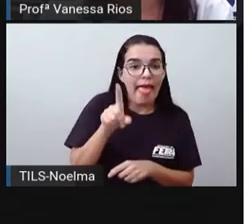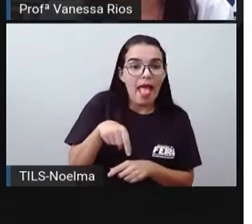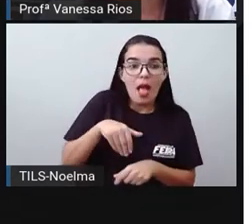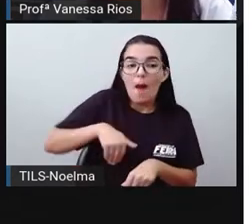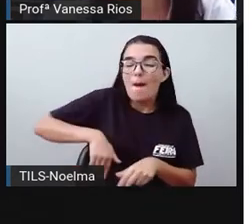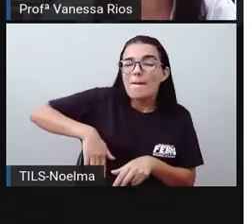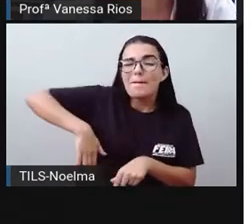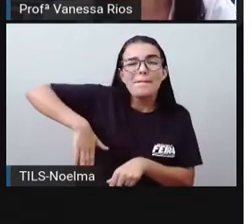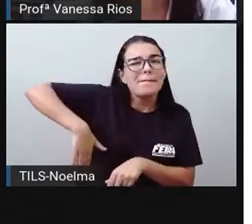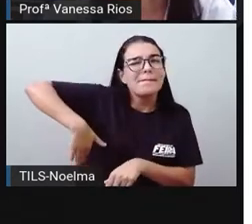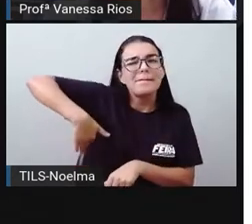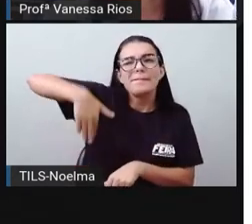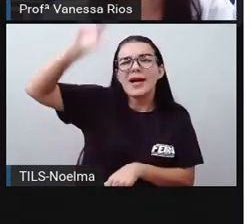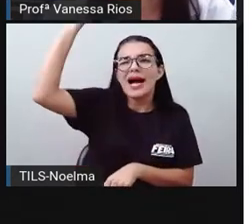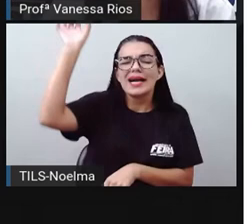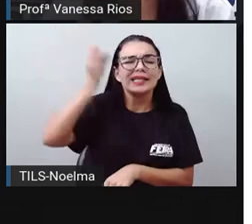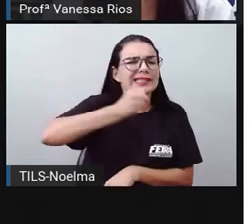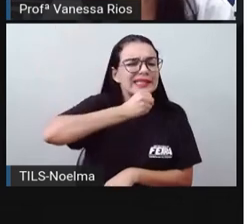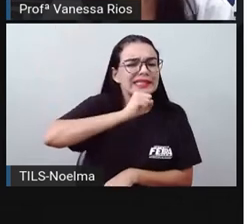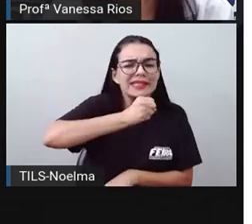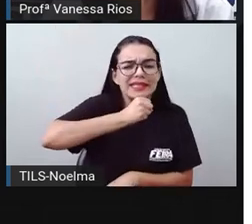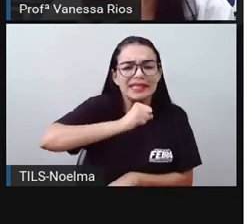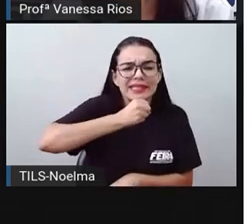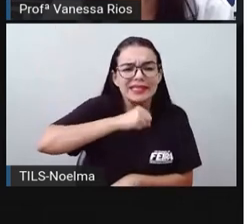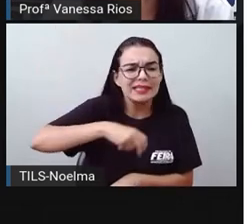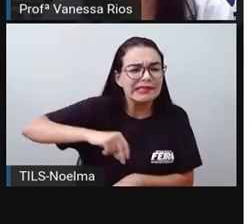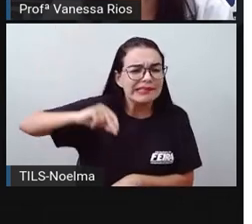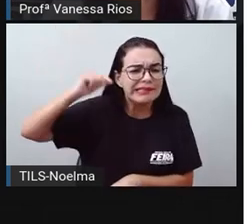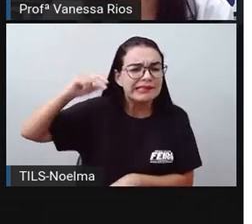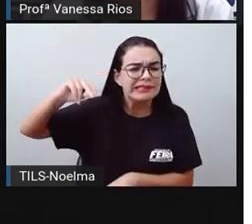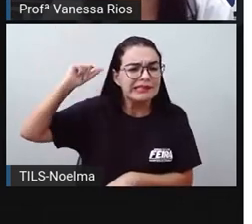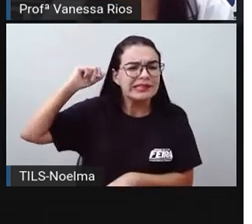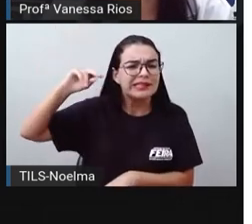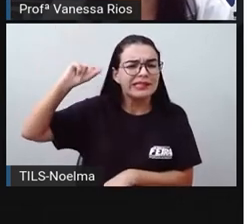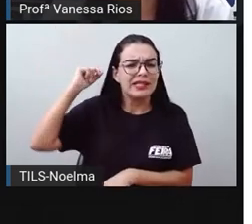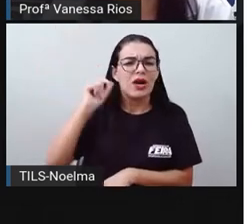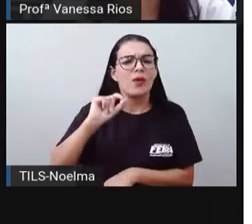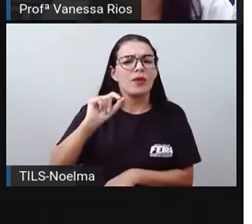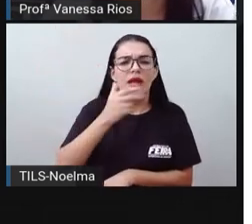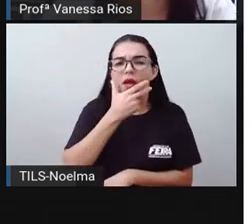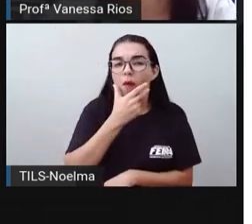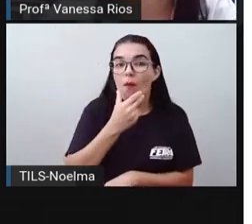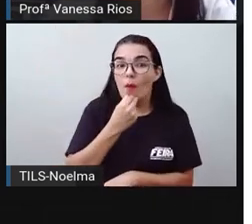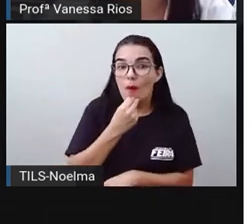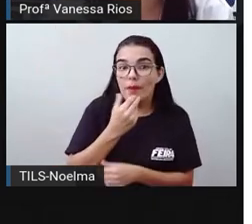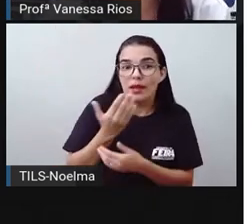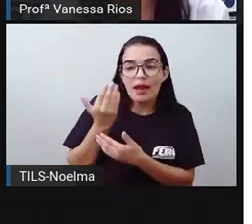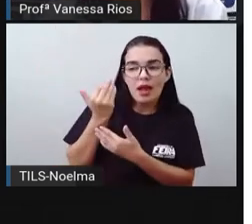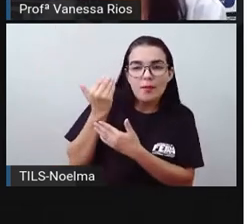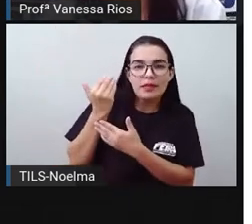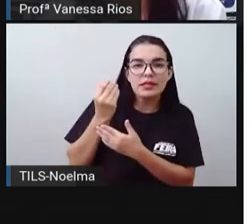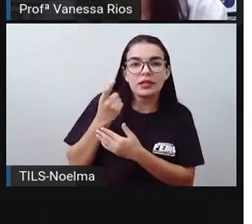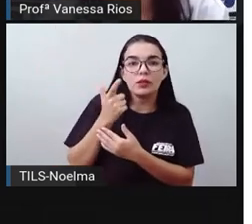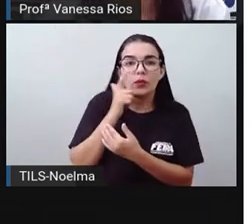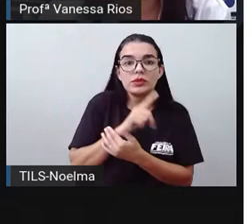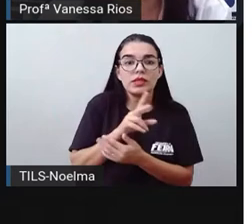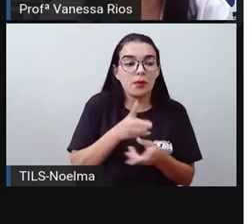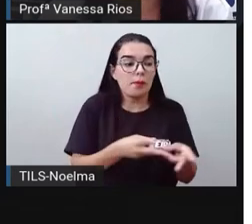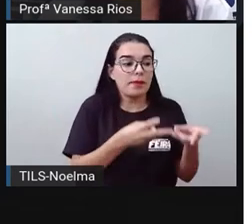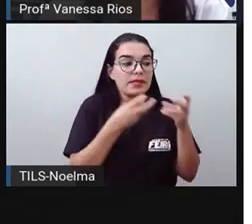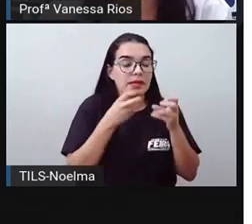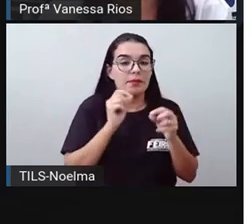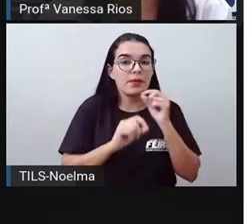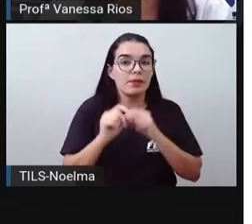do planeta. Foi com ele que o homem primitivo percebeu que poderia se locomover de um lugar para outro,